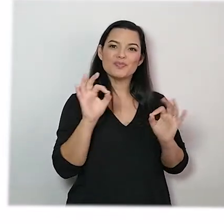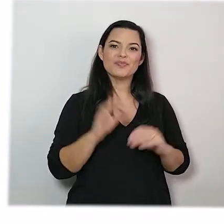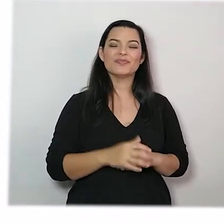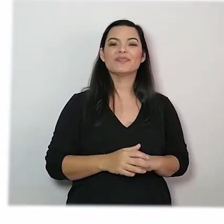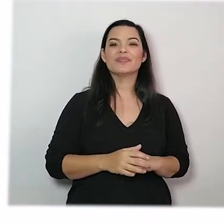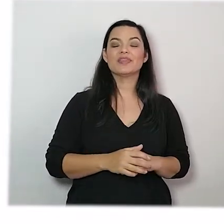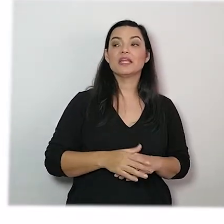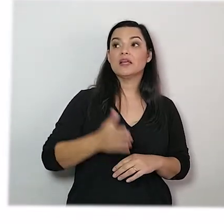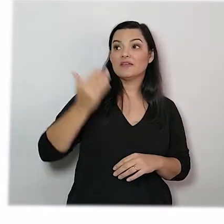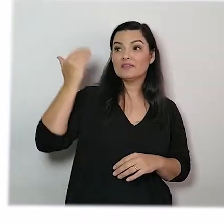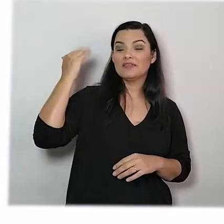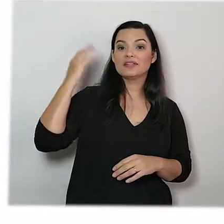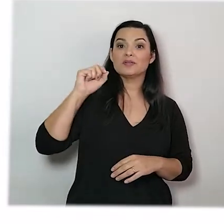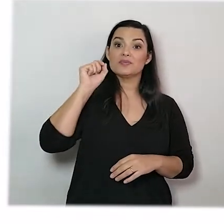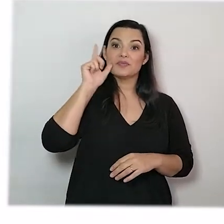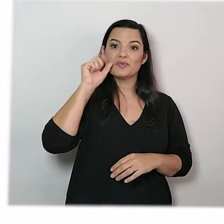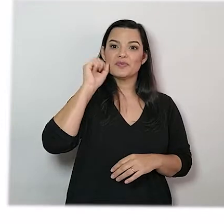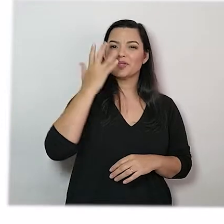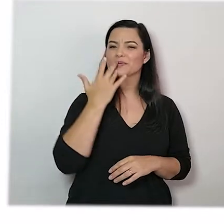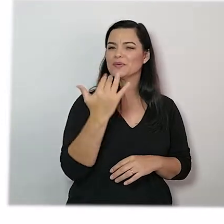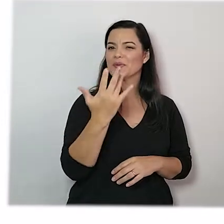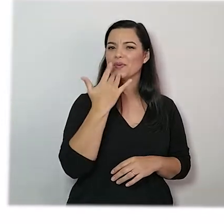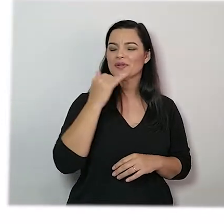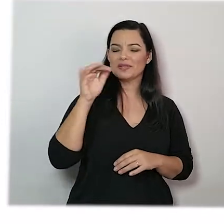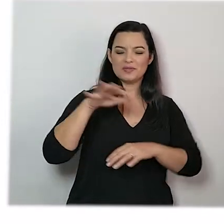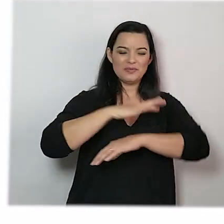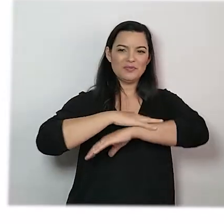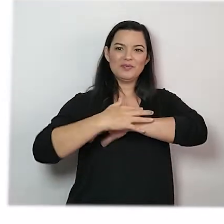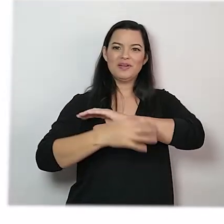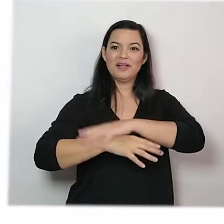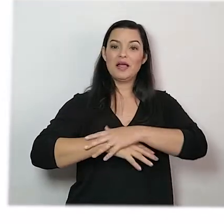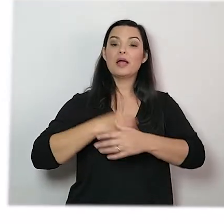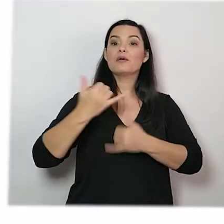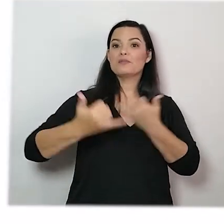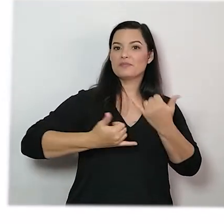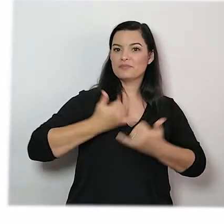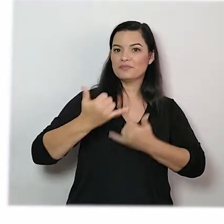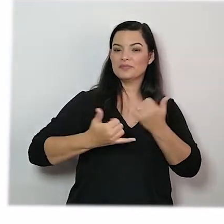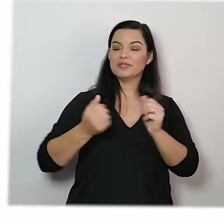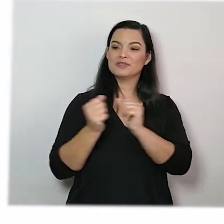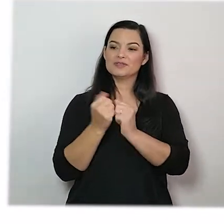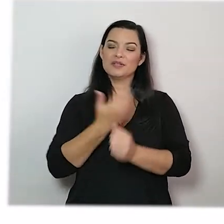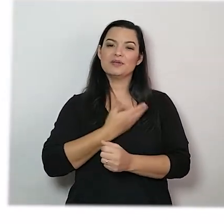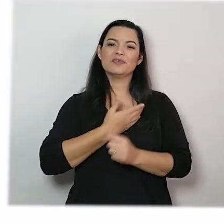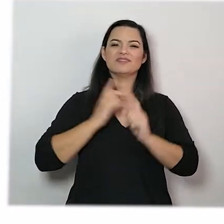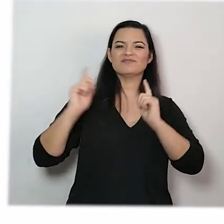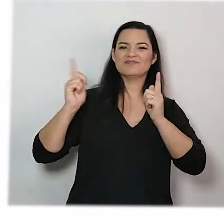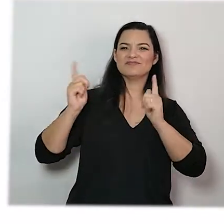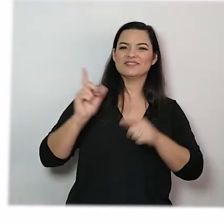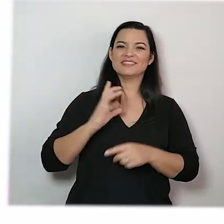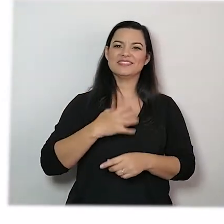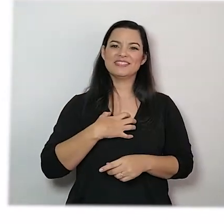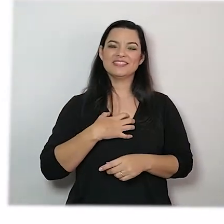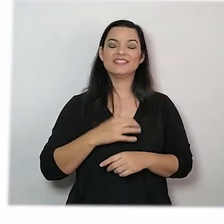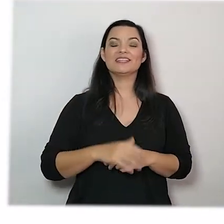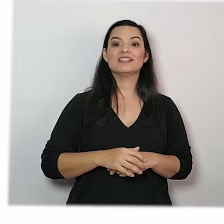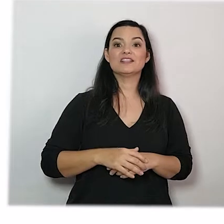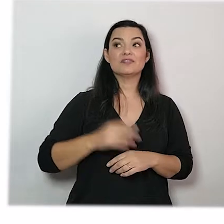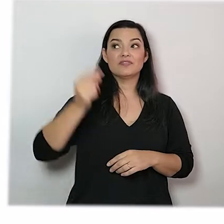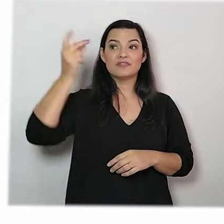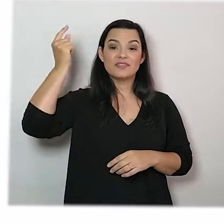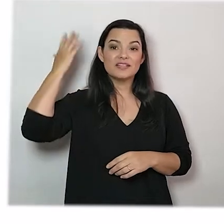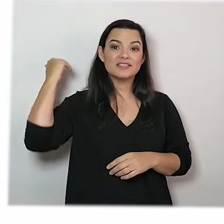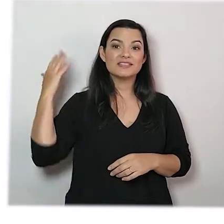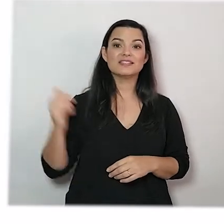uma vez um gato colorido. Brincava com os amigos e era muito divertido. Era uma vez um gato preto. Era